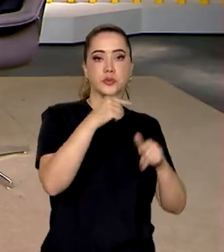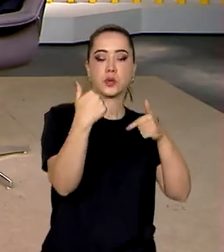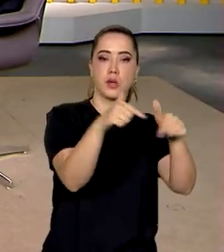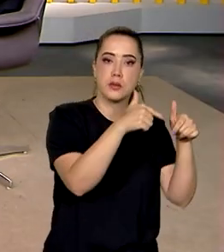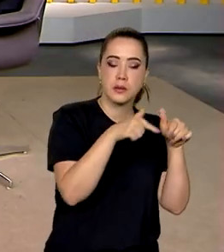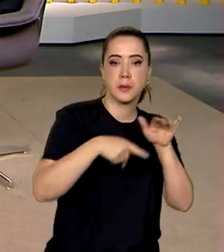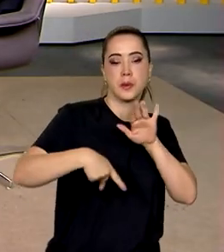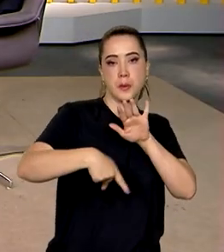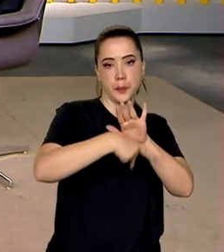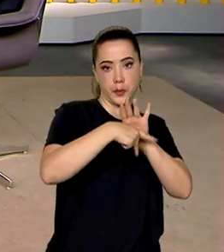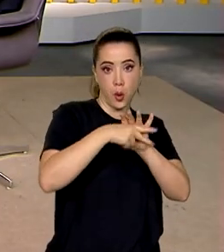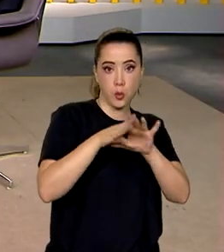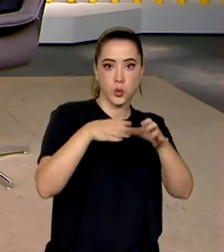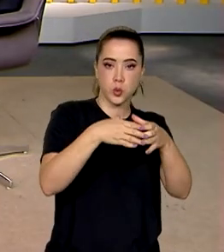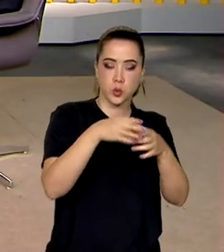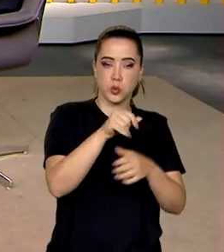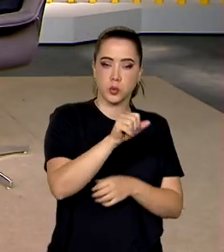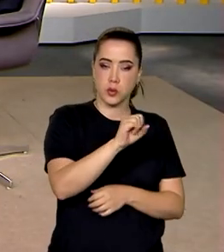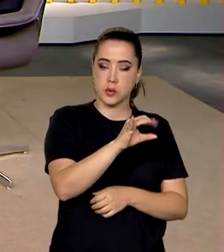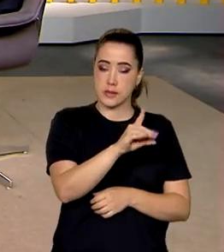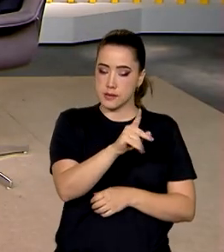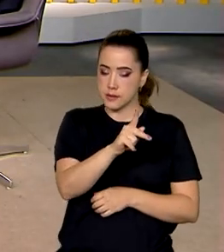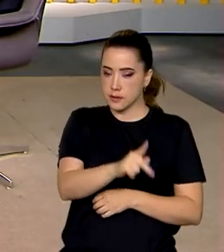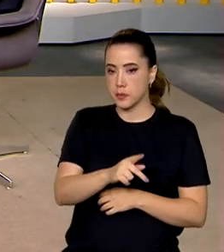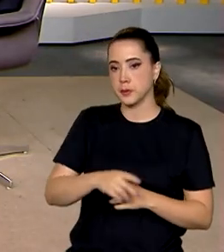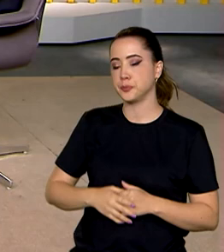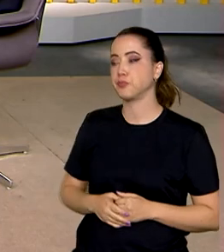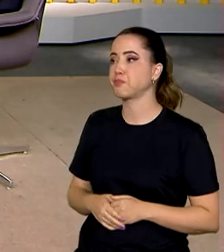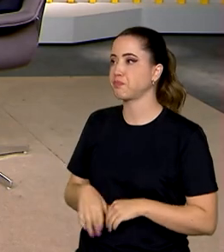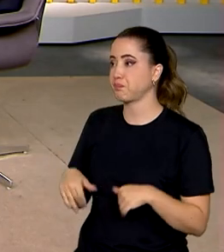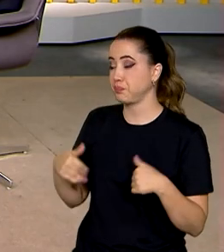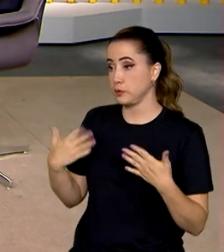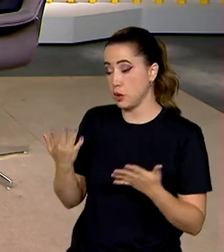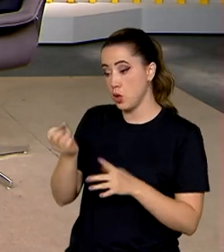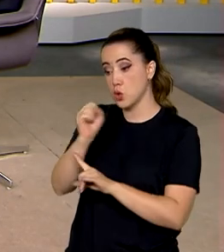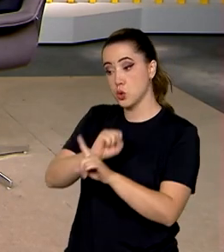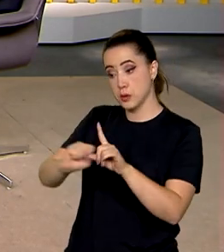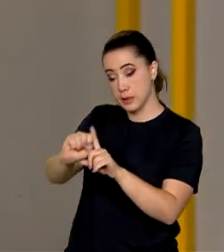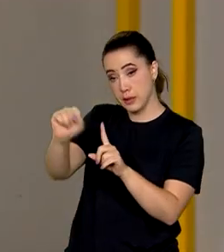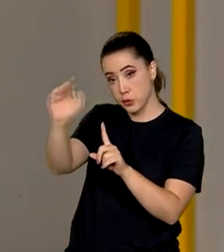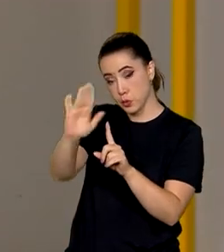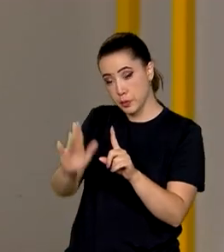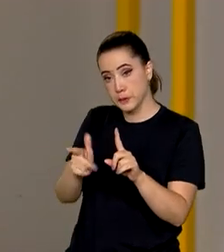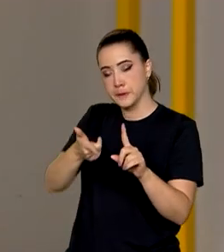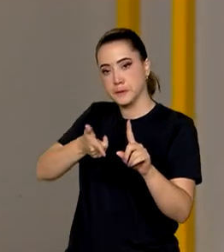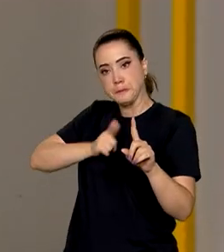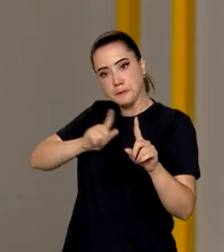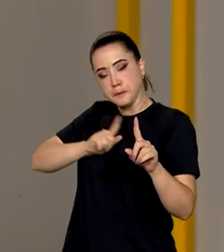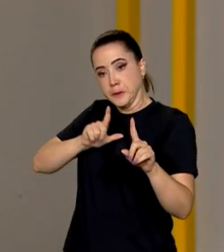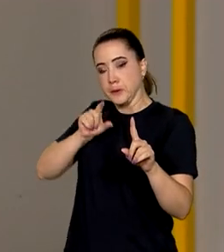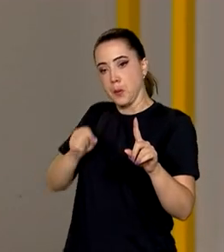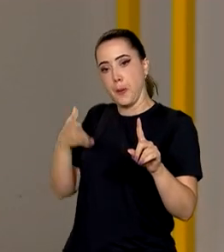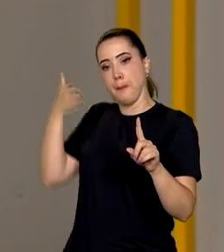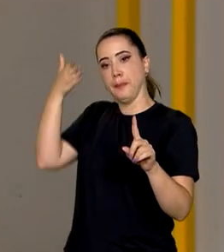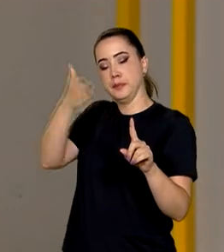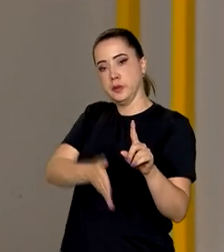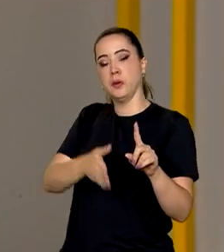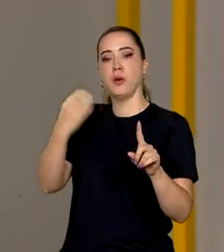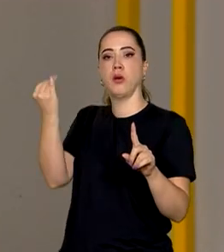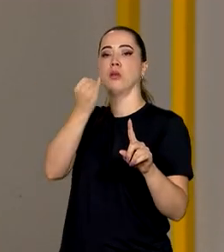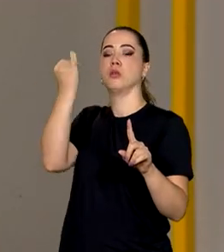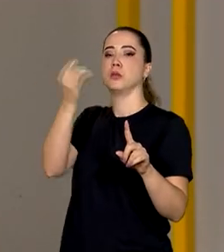essas organizações realizam no país. Olha, felizmente, a sociedade brasileira, ela tem uma participação muito ativa